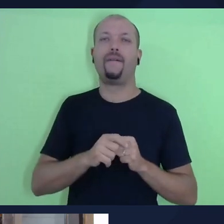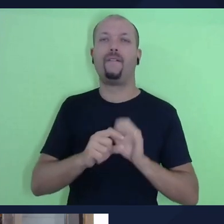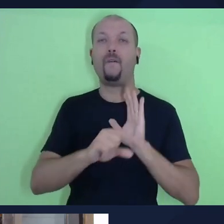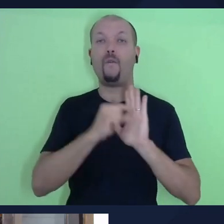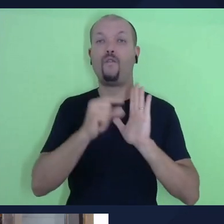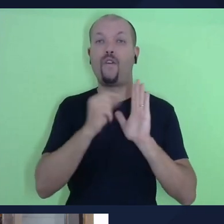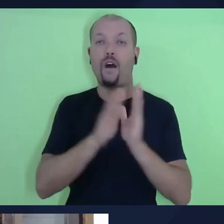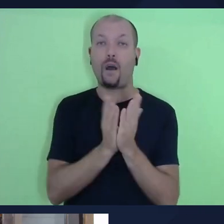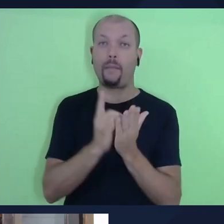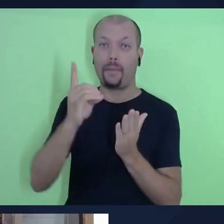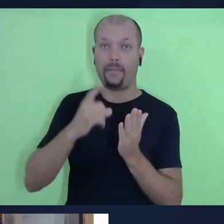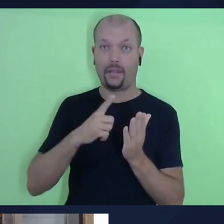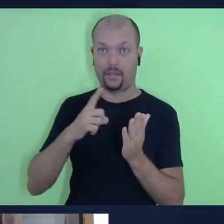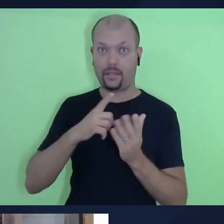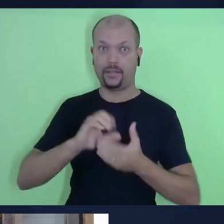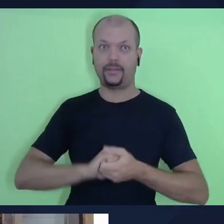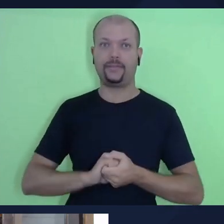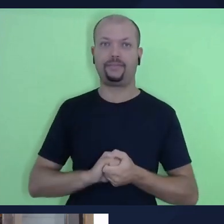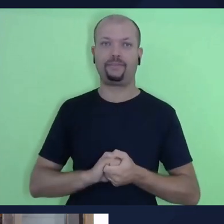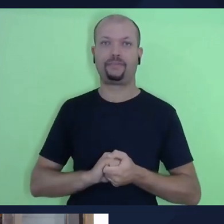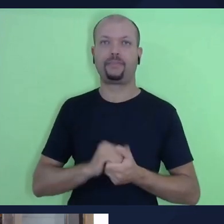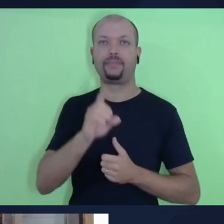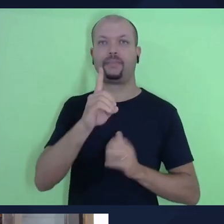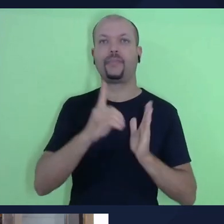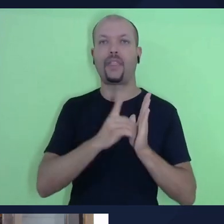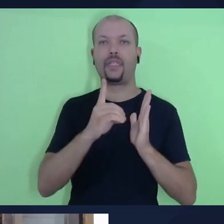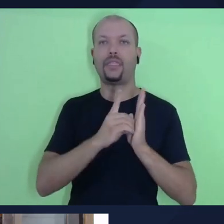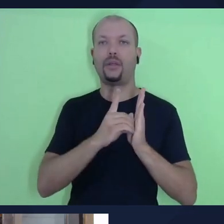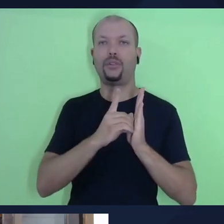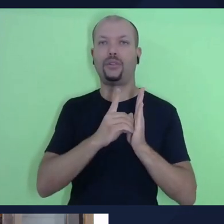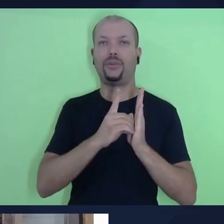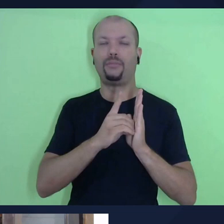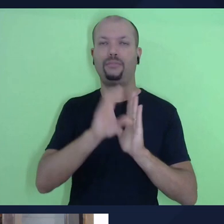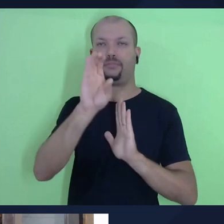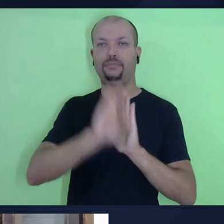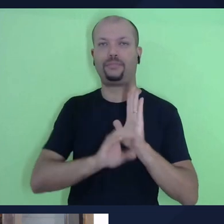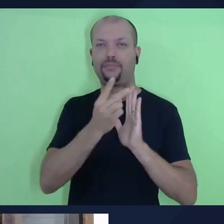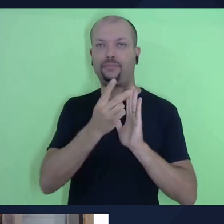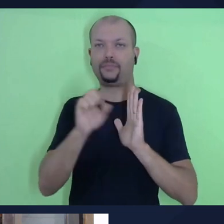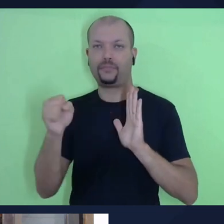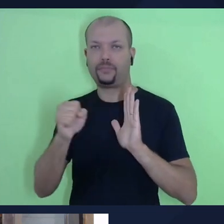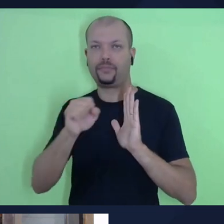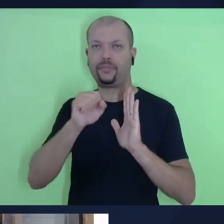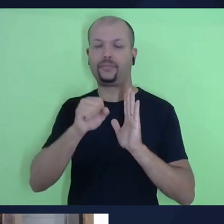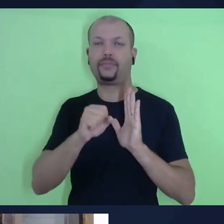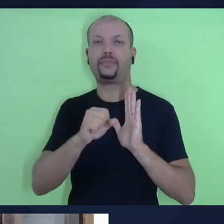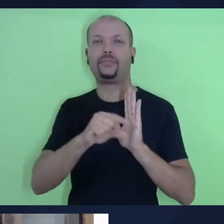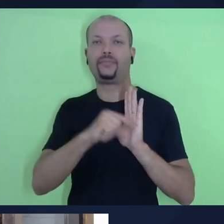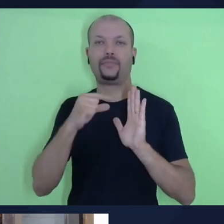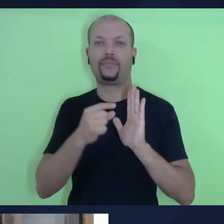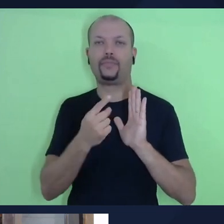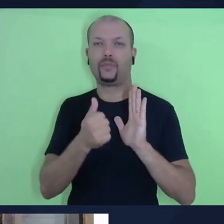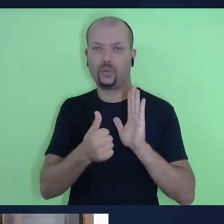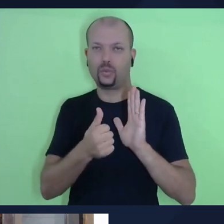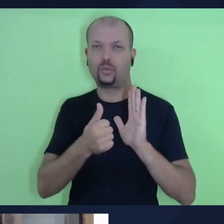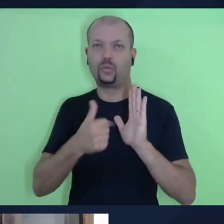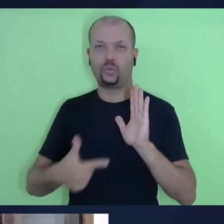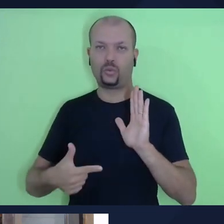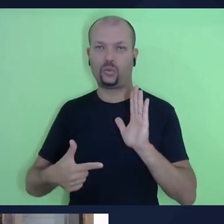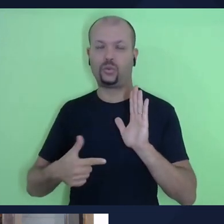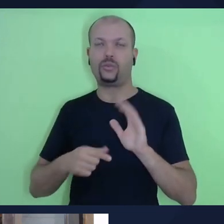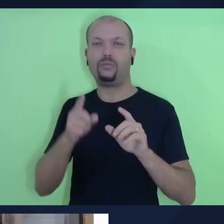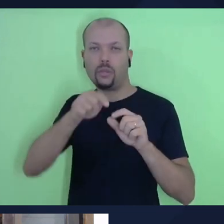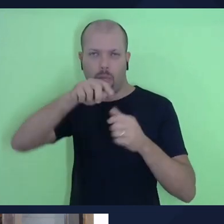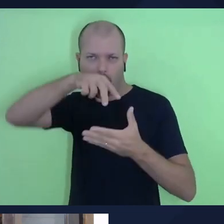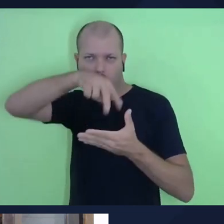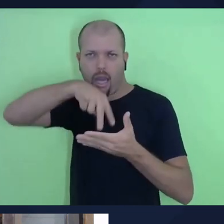semana é Deuteronômio, capítulo vinte e oito, versos um e dois, você pode lê-lo na sua Bíblia